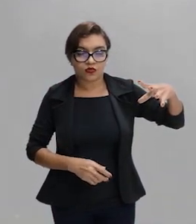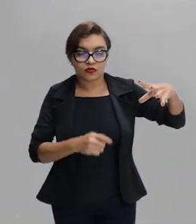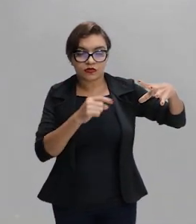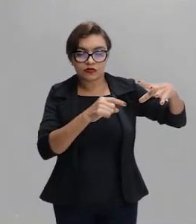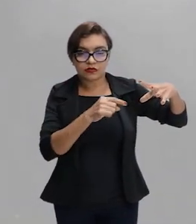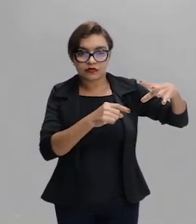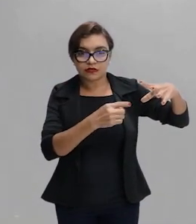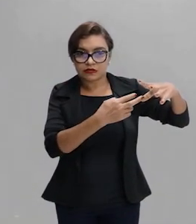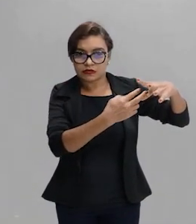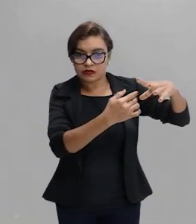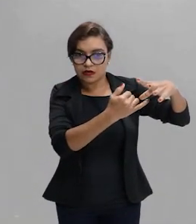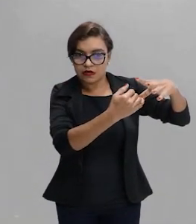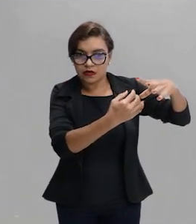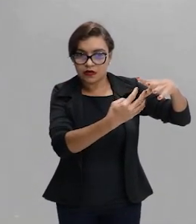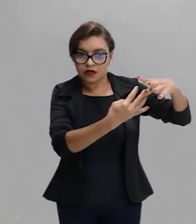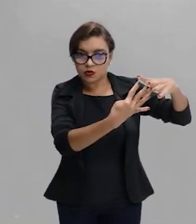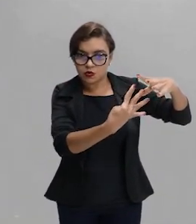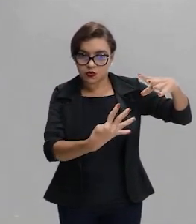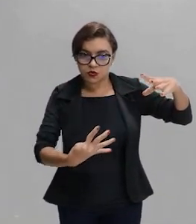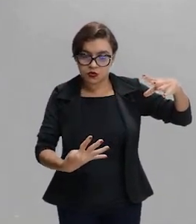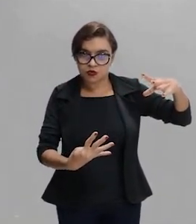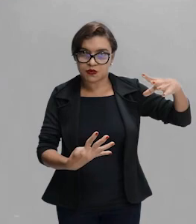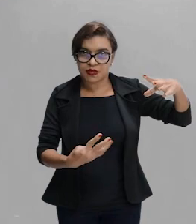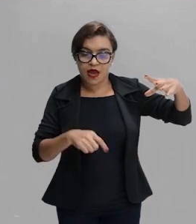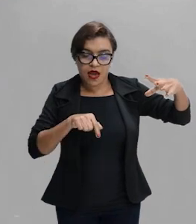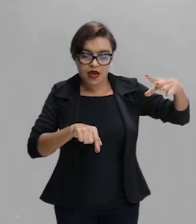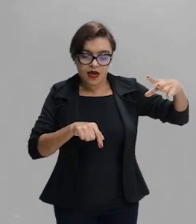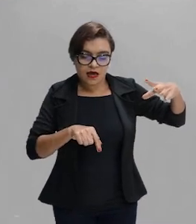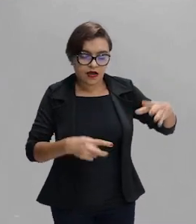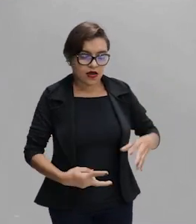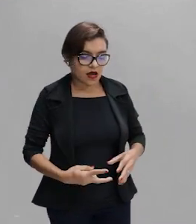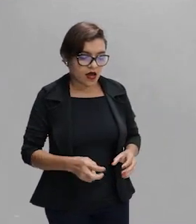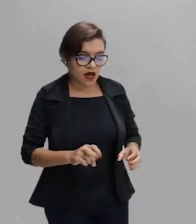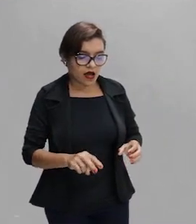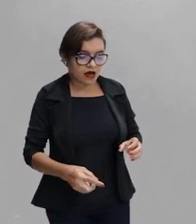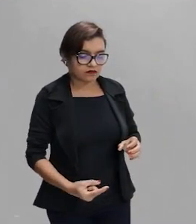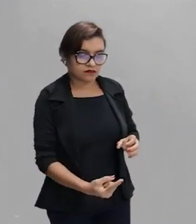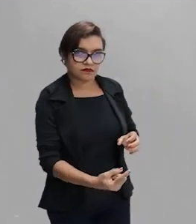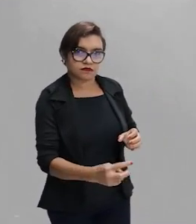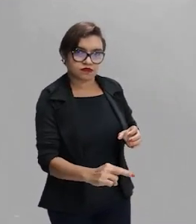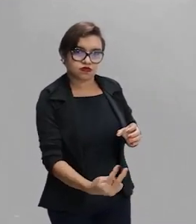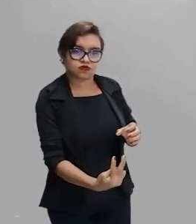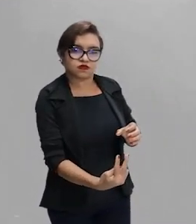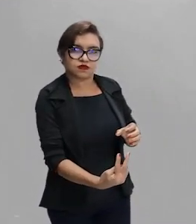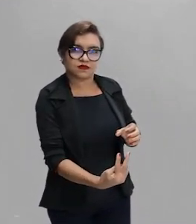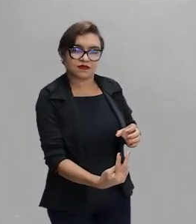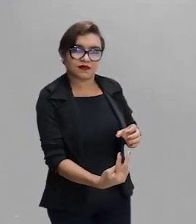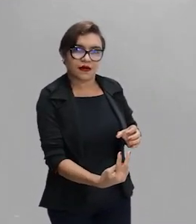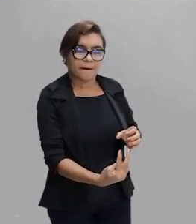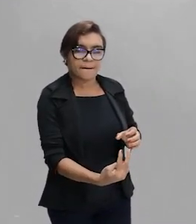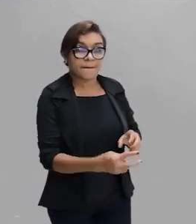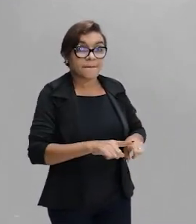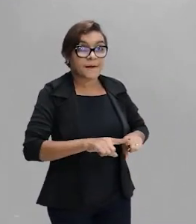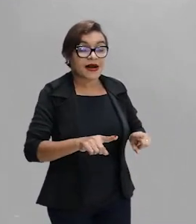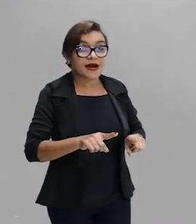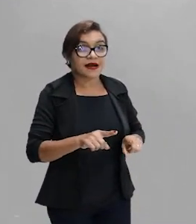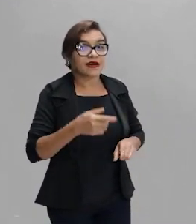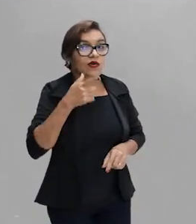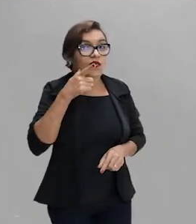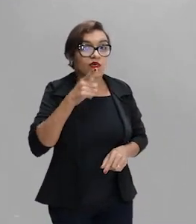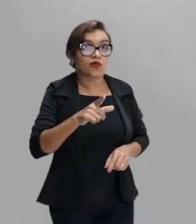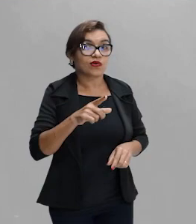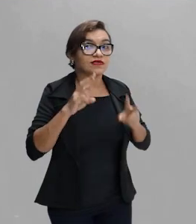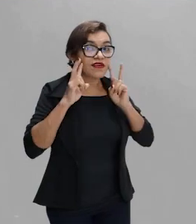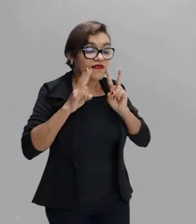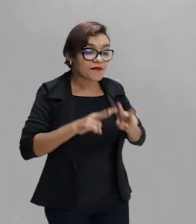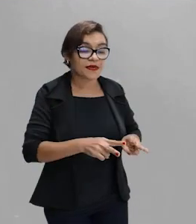vai sofrer o desvio até chegar no observador, certo? Mas esse observador, ele não vai conseguir ver esse desvio. O ele vai conseguir ver é a